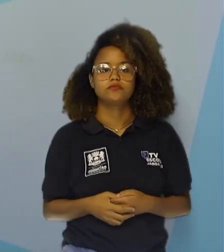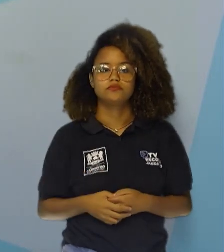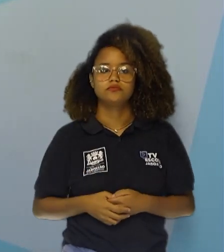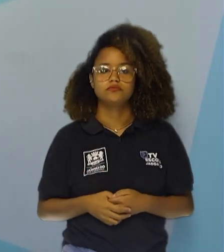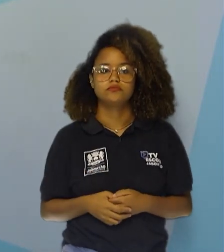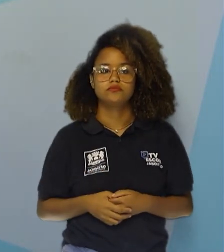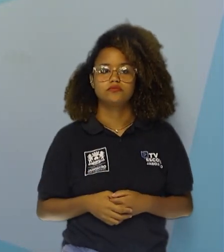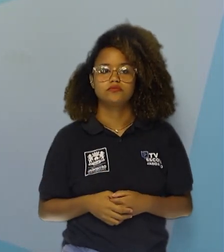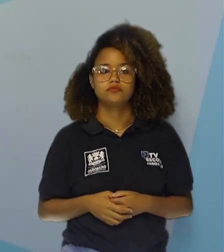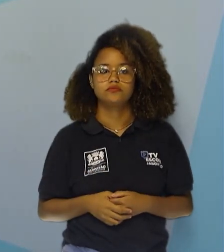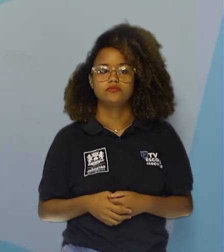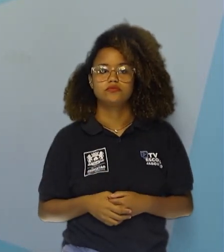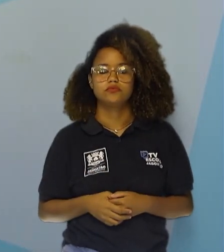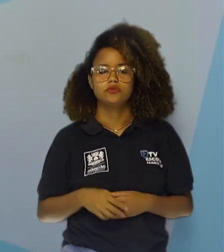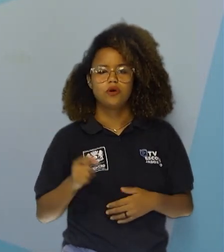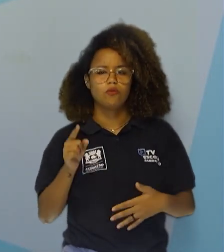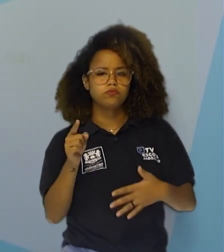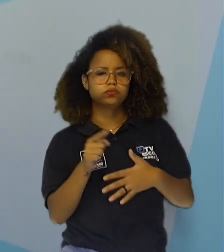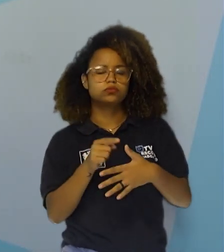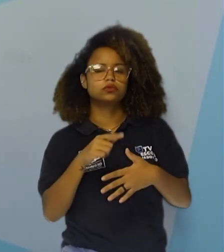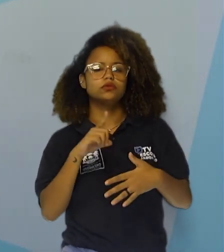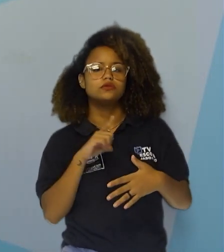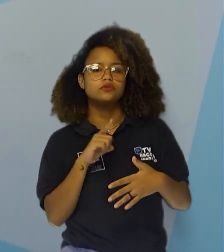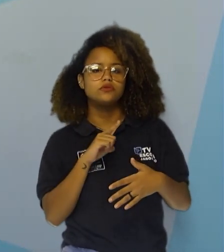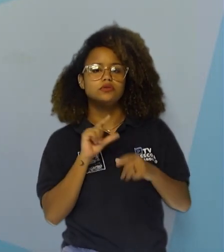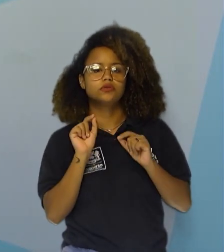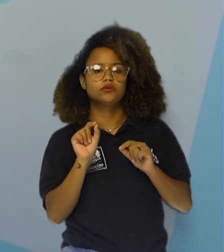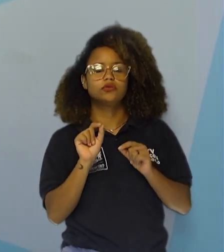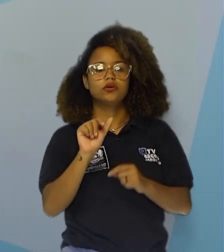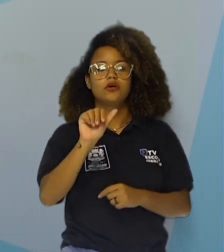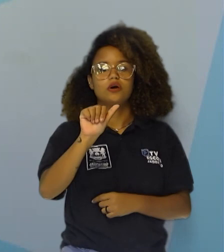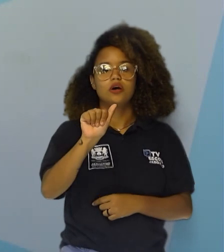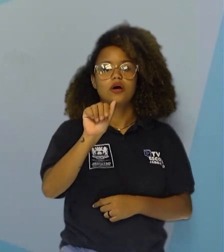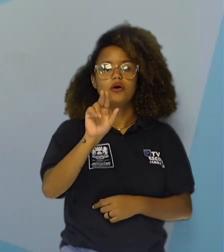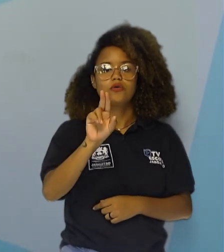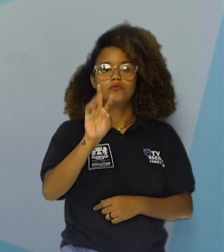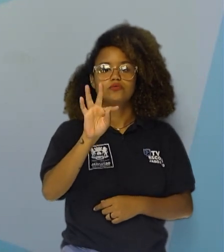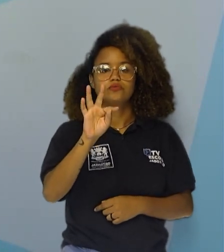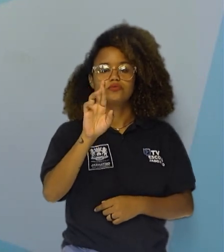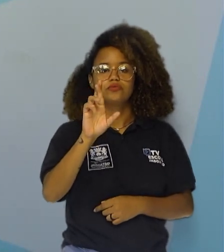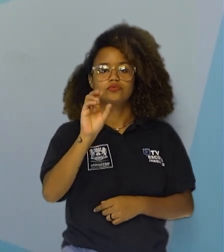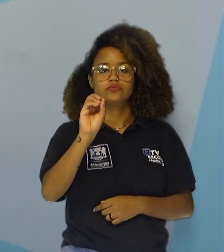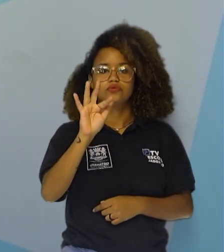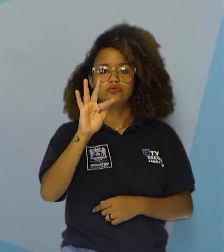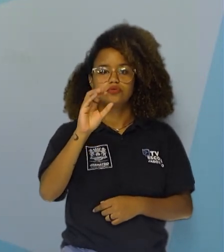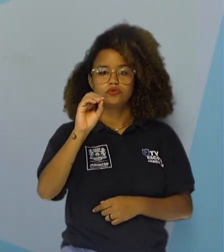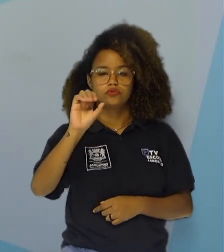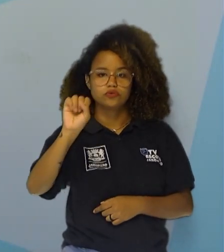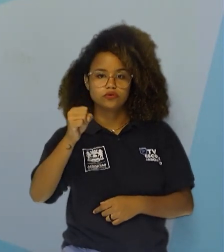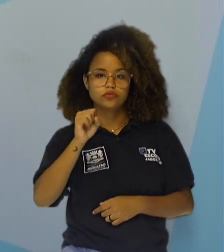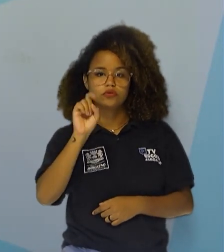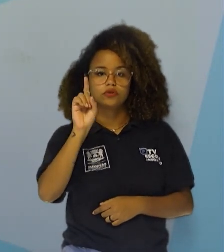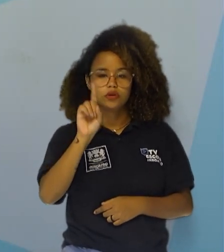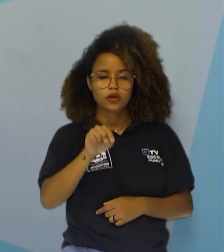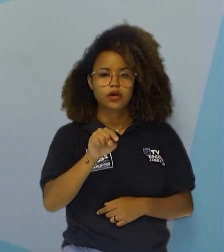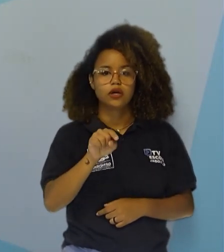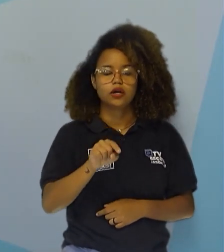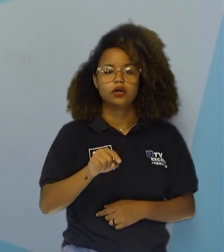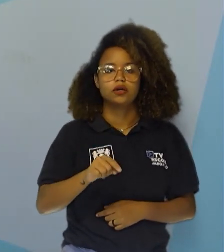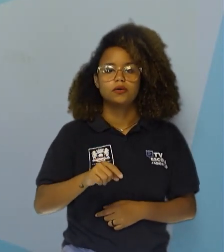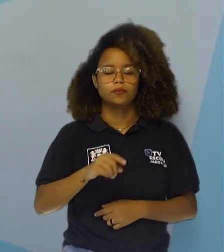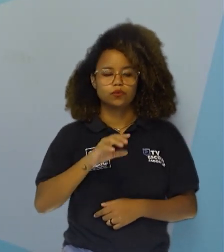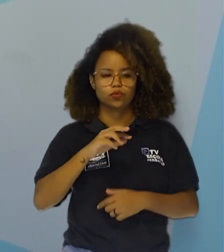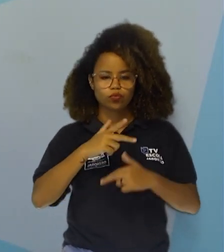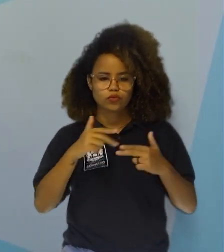Organismos desse nível são classificados como altróficos, ou seja, são seres capazes de produzir seu próprio